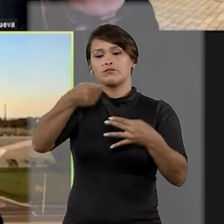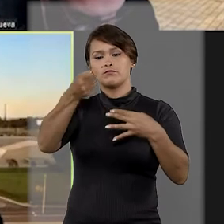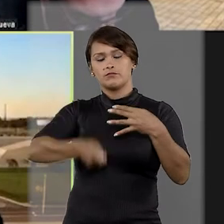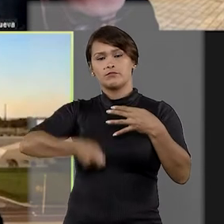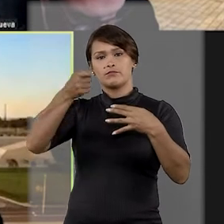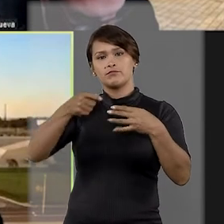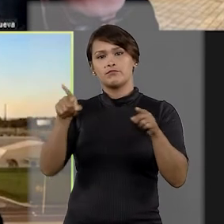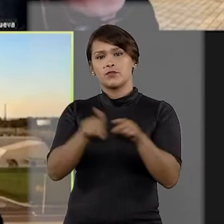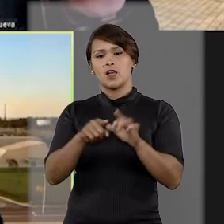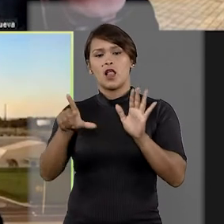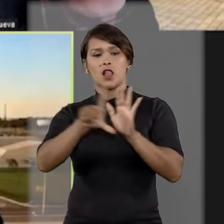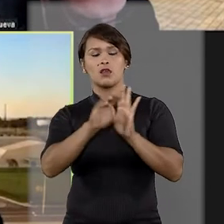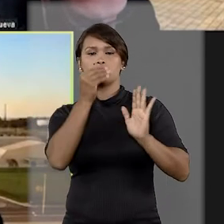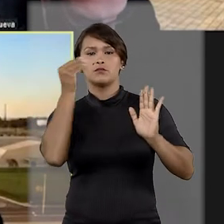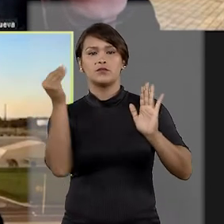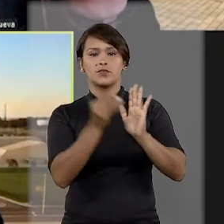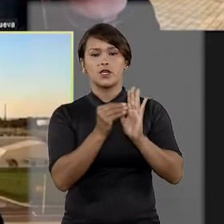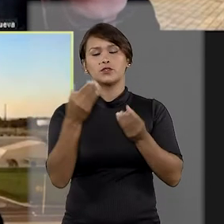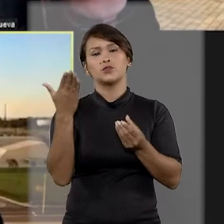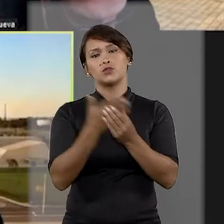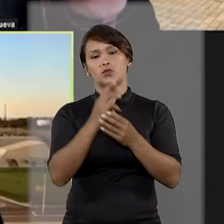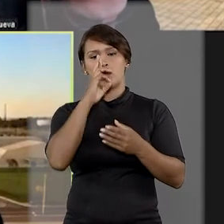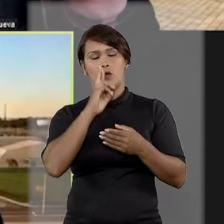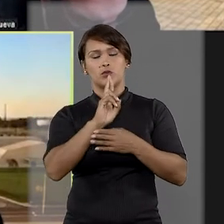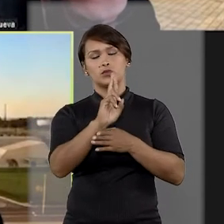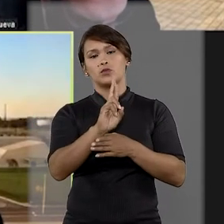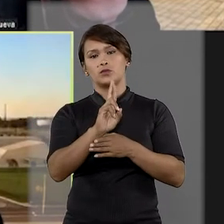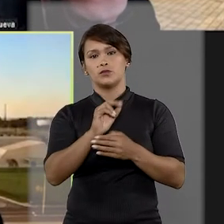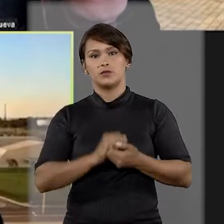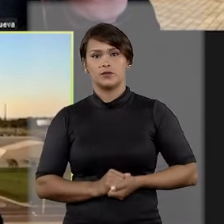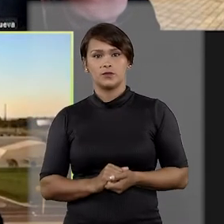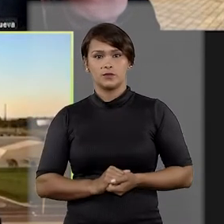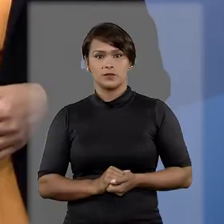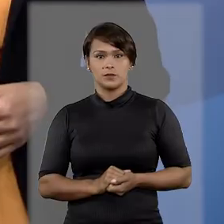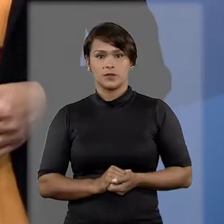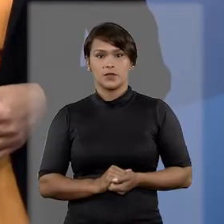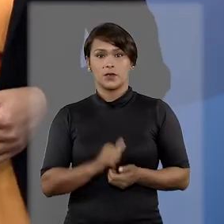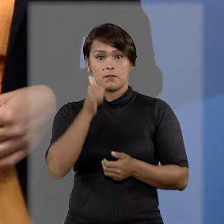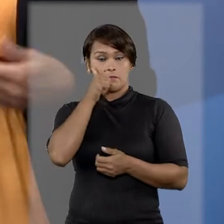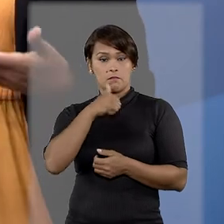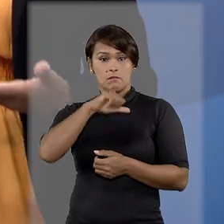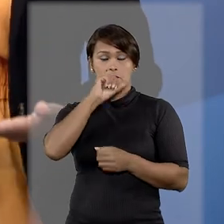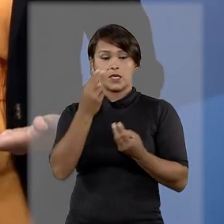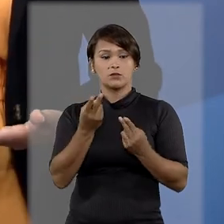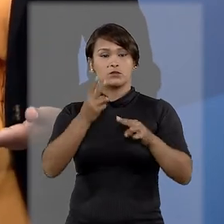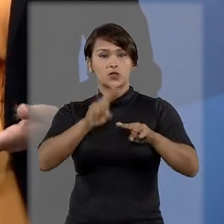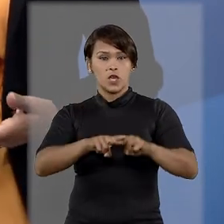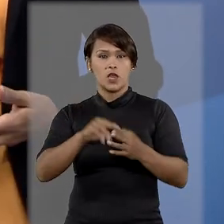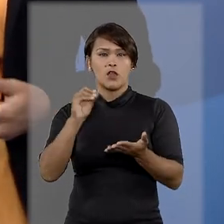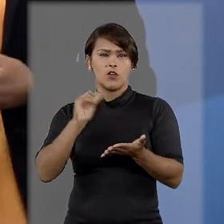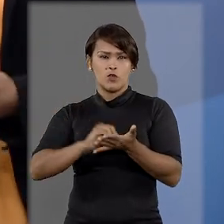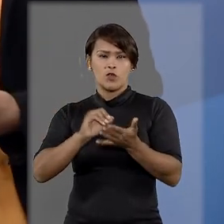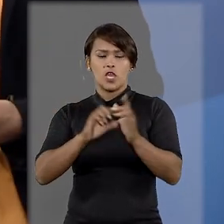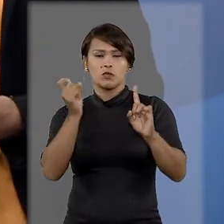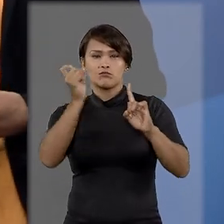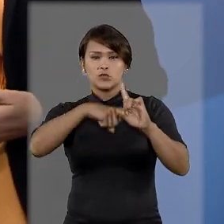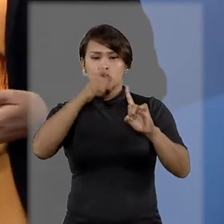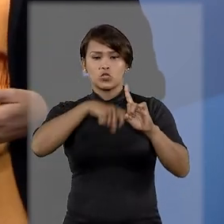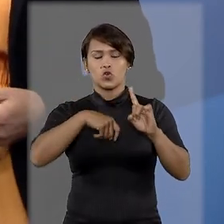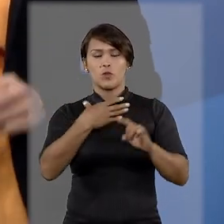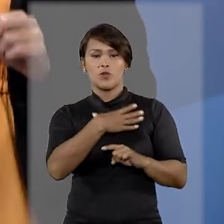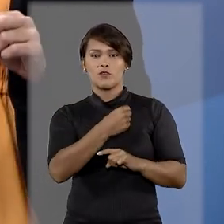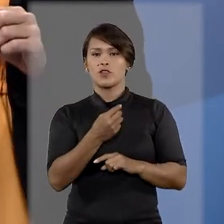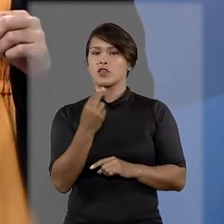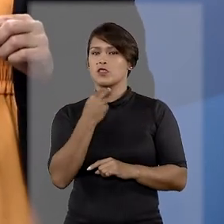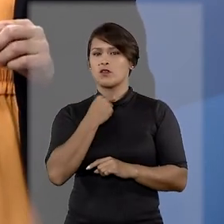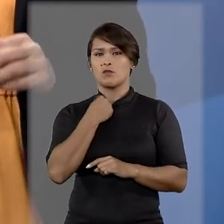sentença que declarou a ilegitimidade ativa do autor da ação de inventário. Mãe condenada por omissão em estupro da